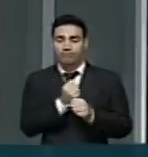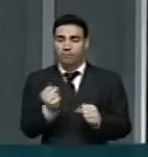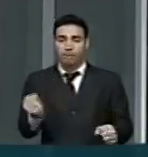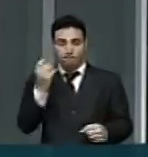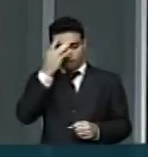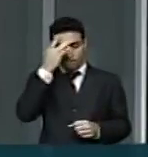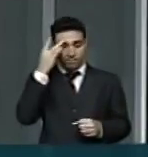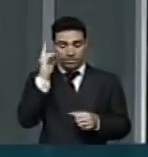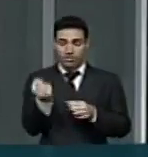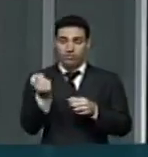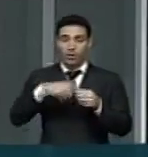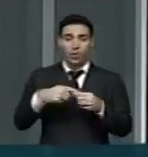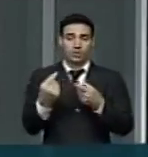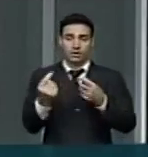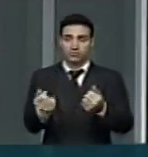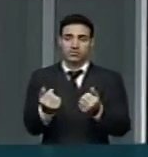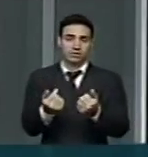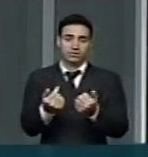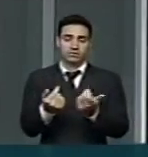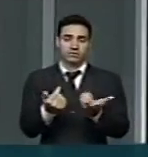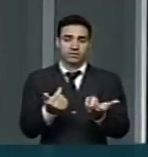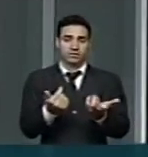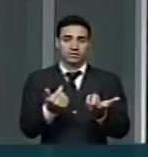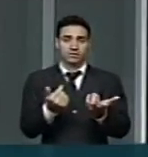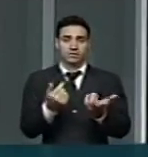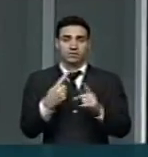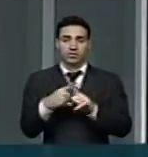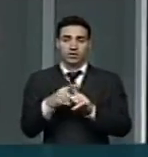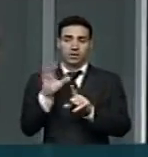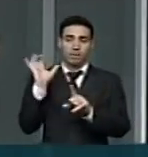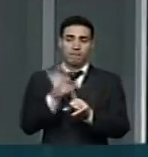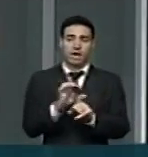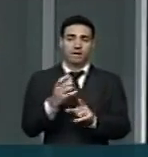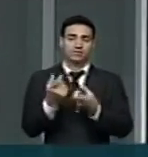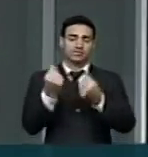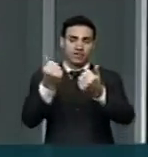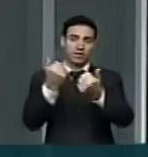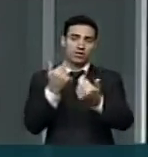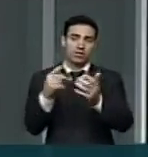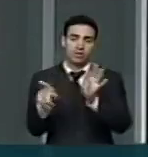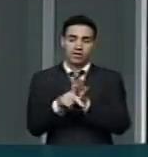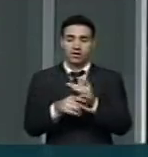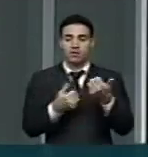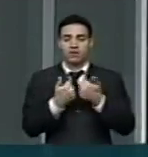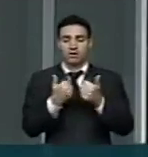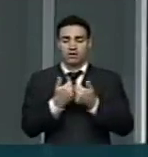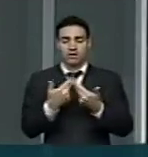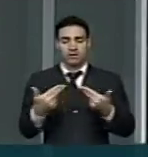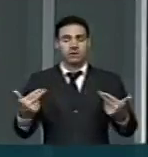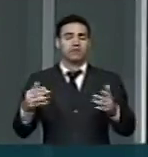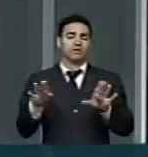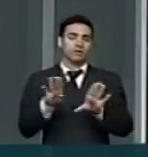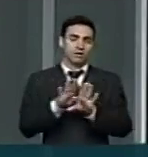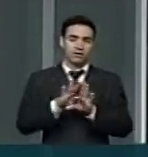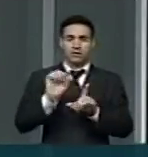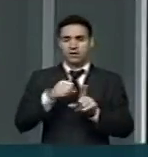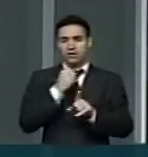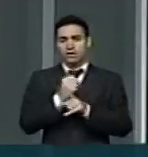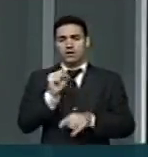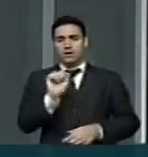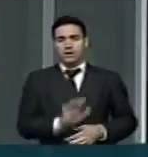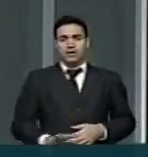mínimo devolver essa parcela, esse impacto de custo que ele gera para o transporte público e para a sociedade em geral através das outras